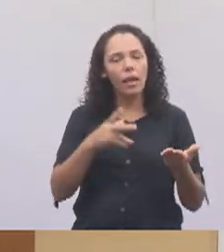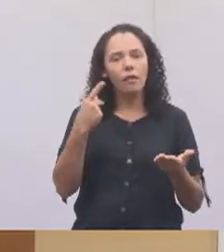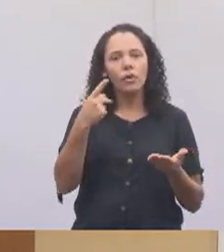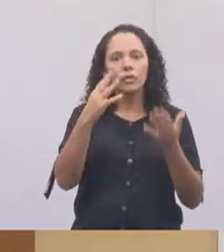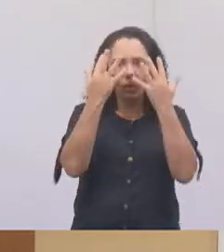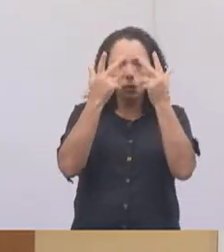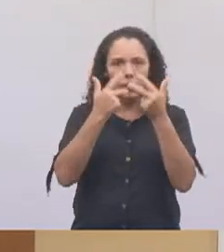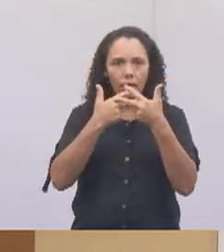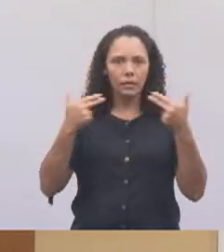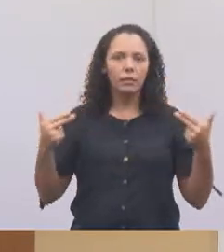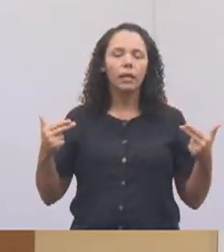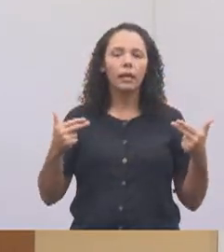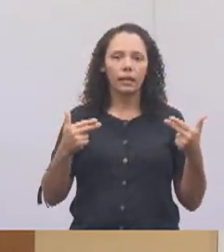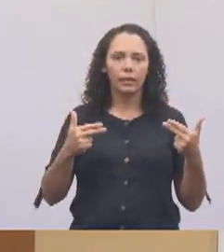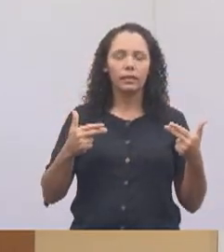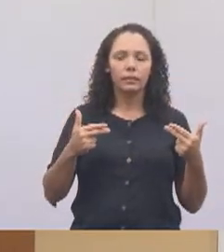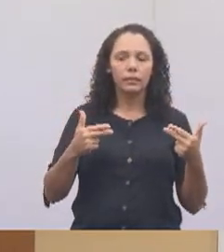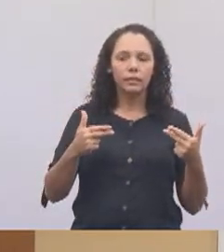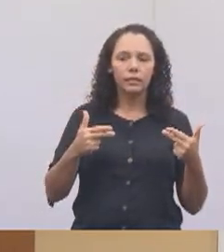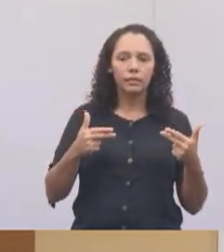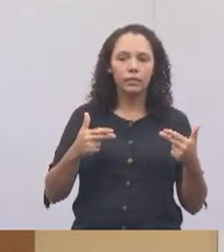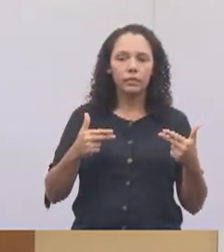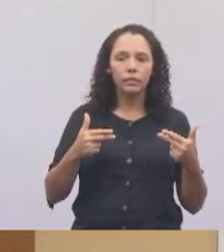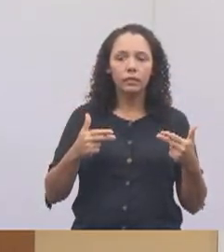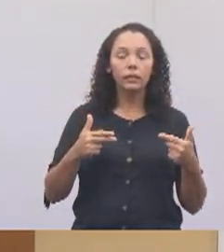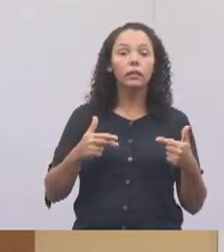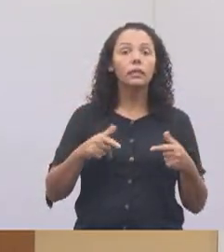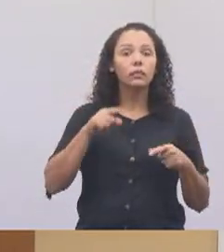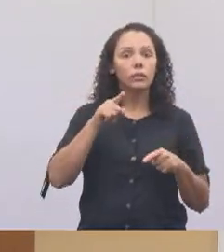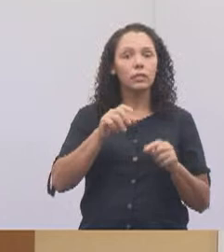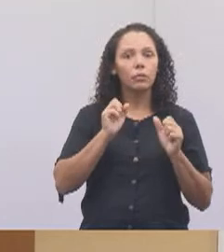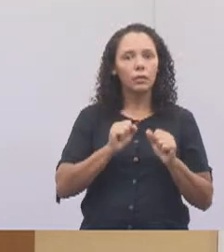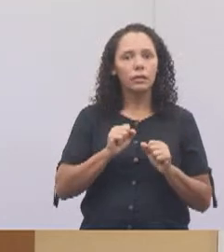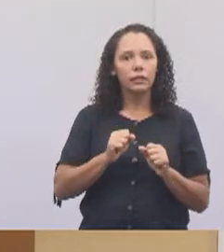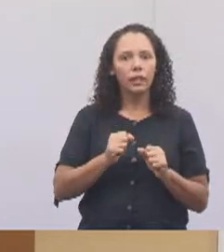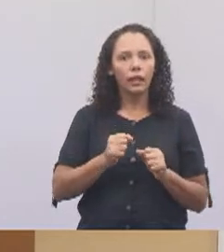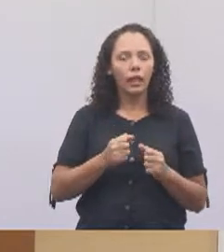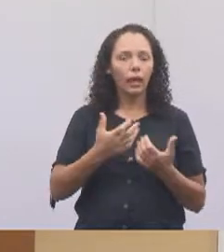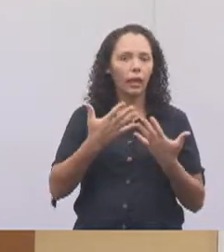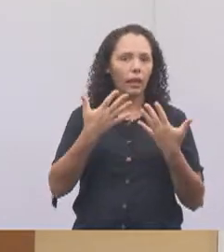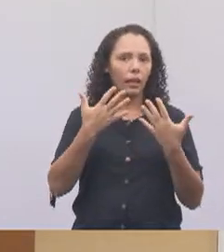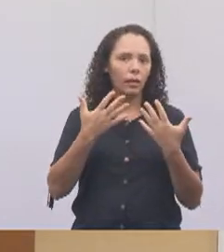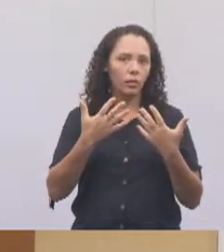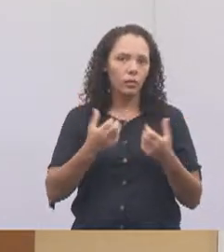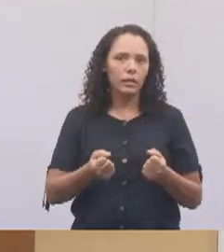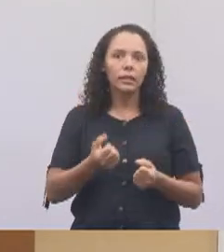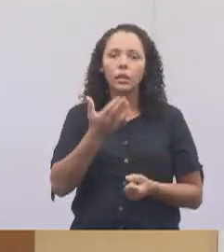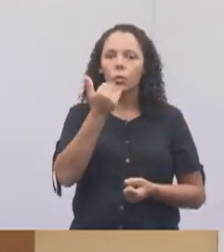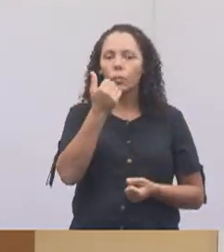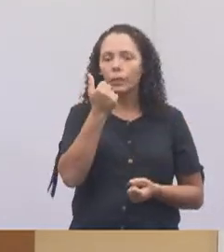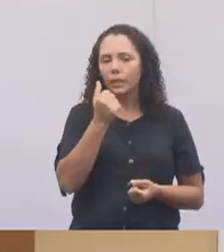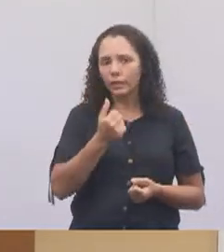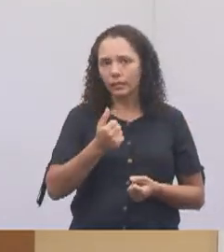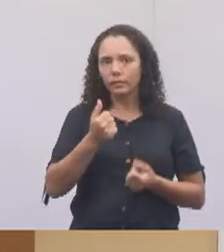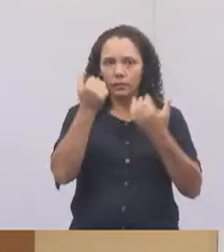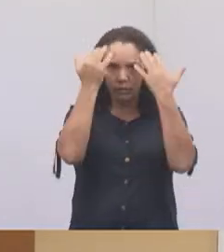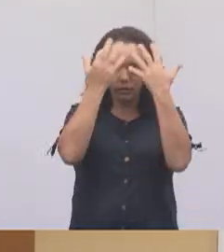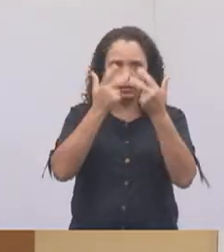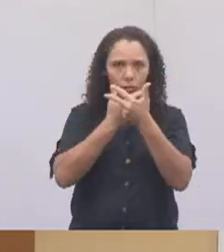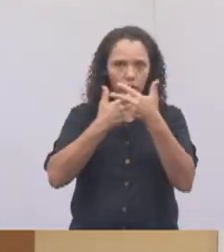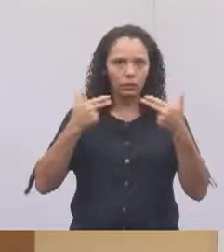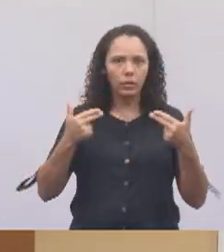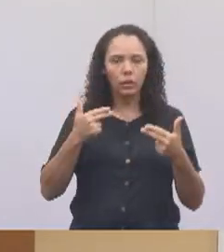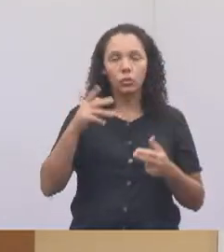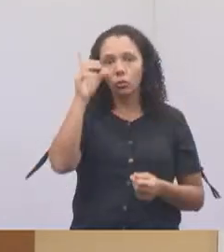distribuídas bandanas que você vai poder trocar por ração. Então, está aí, um convite para você no domingo, a